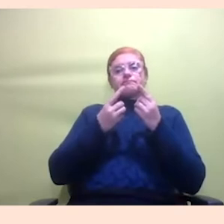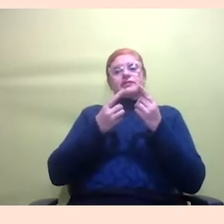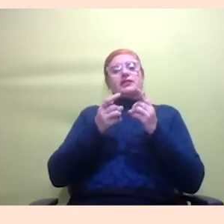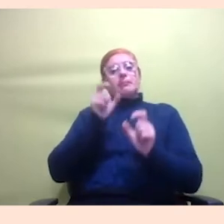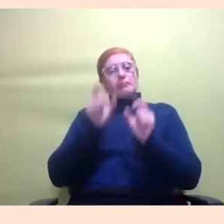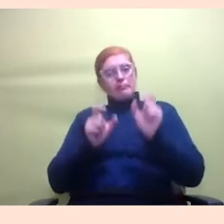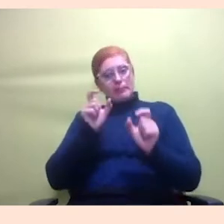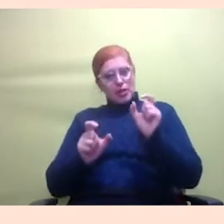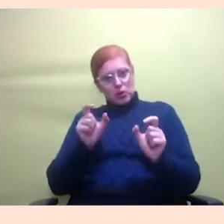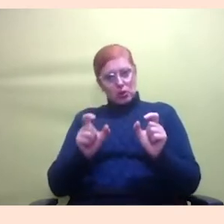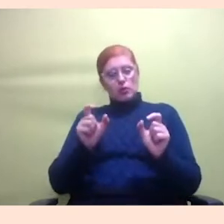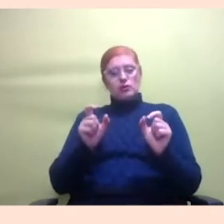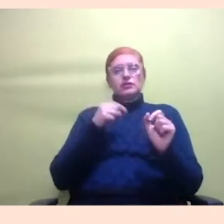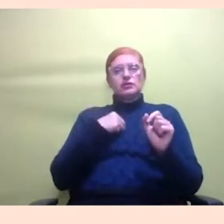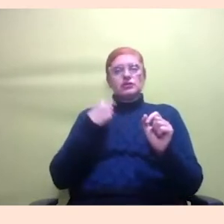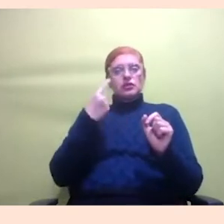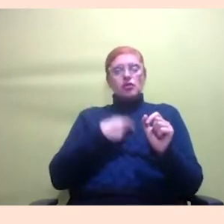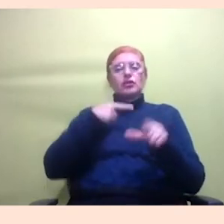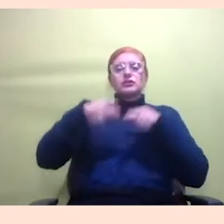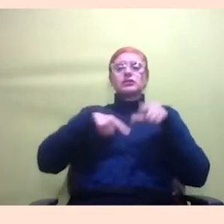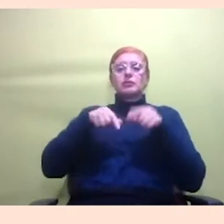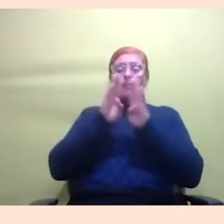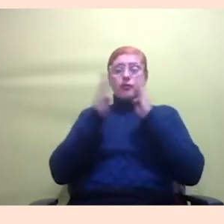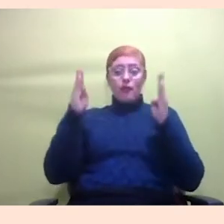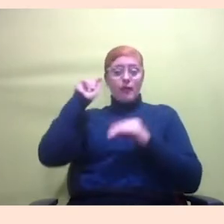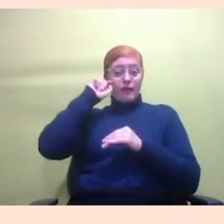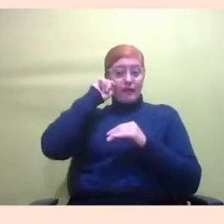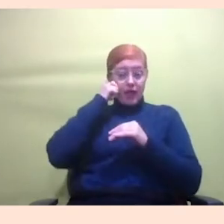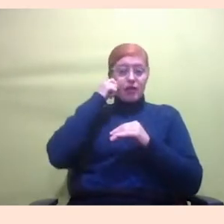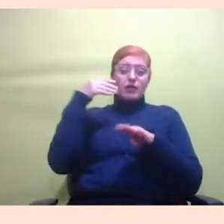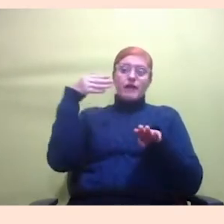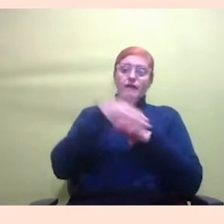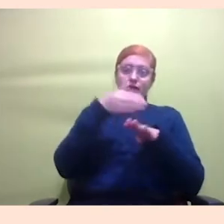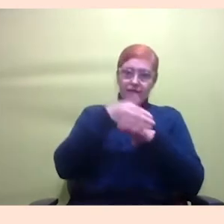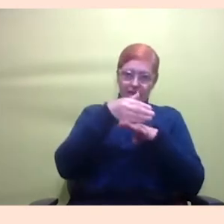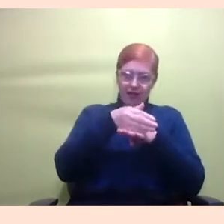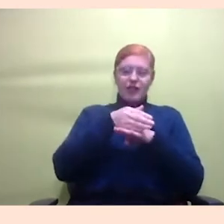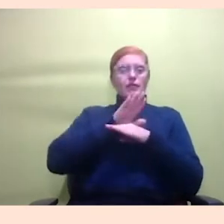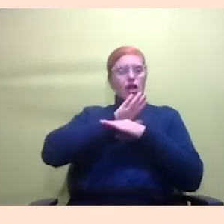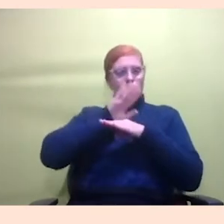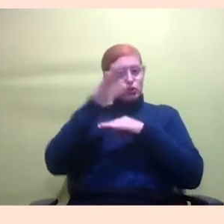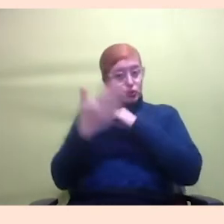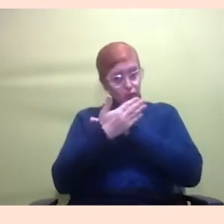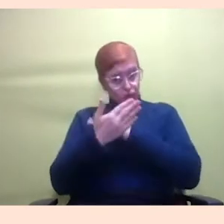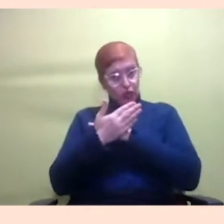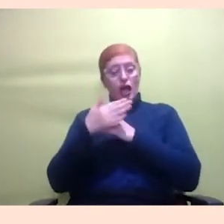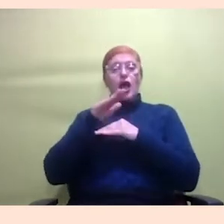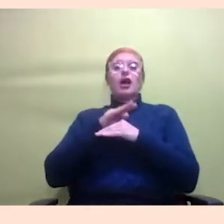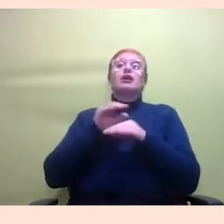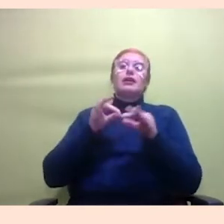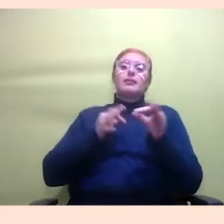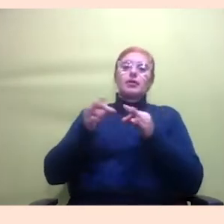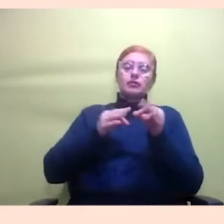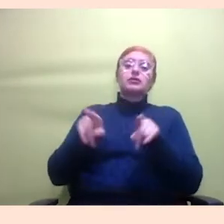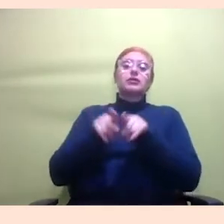trabalha com a ideia de que todas as pessoas que vêm tanto quem vem para somar com o projeto quanto quem vem para pedir ajuda